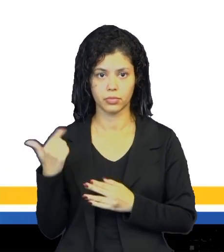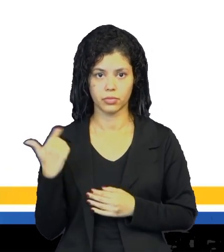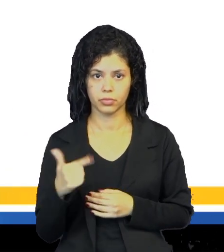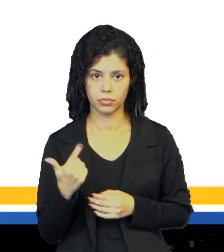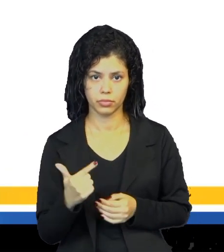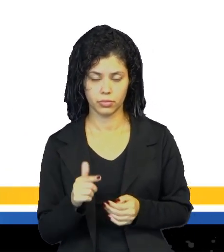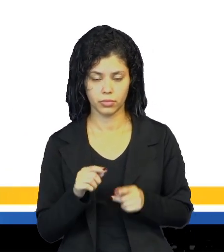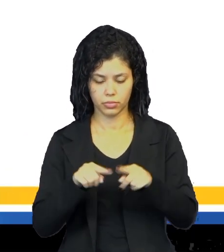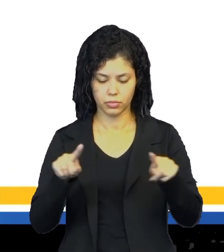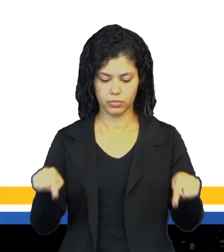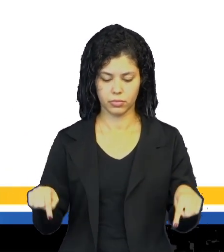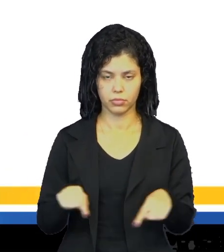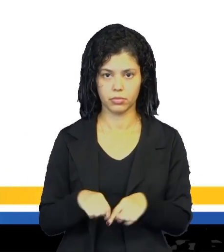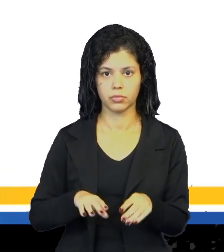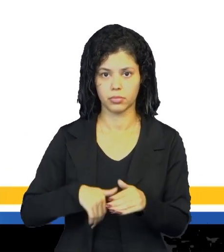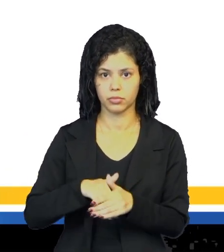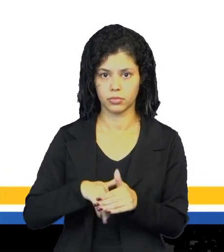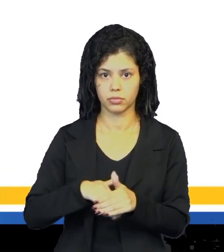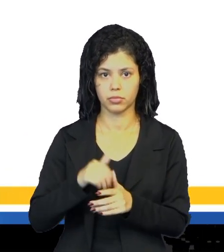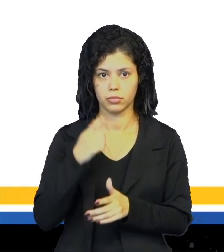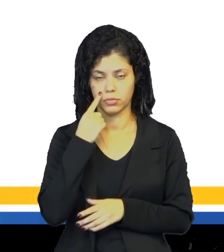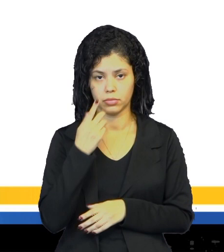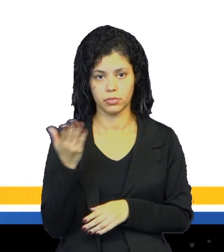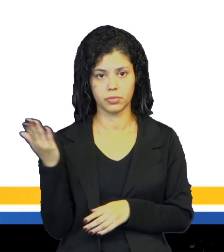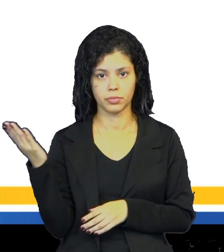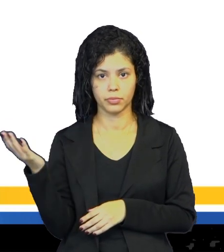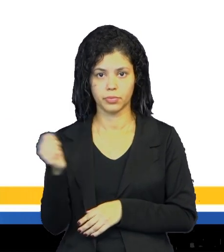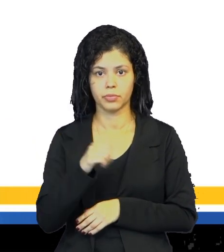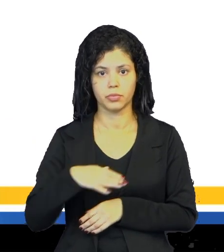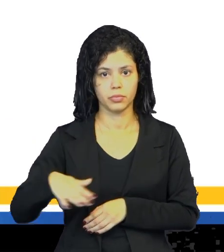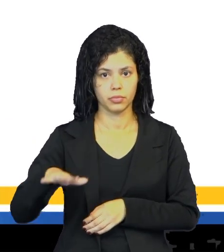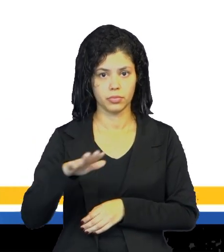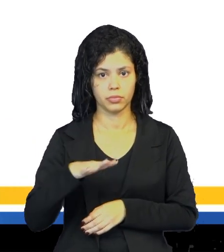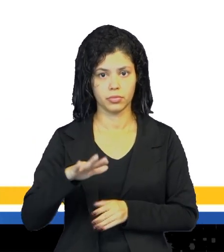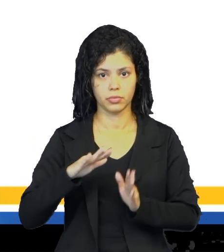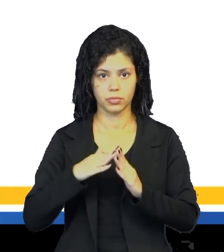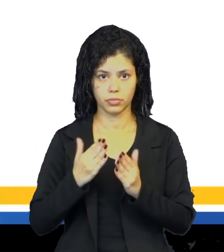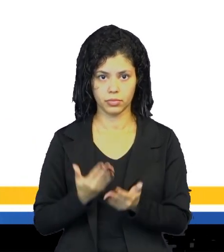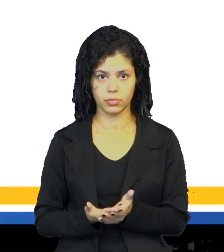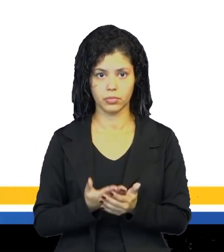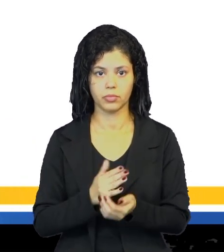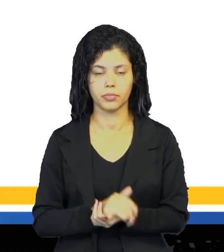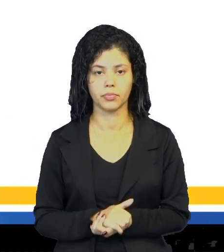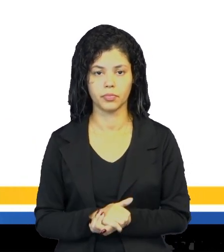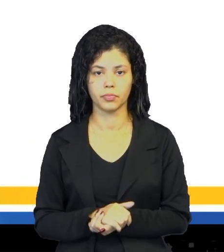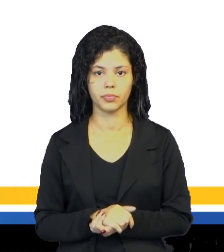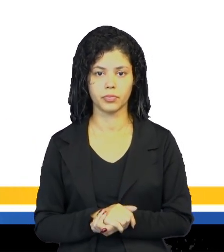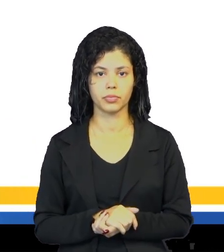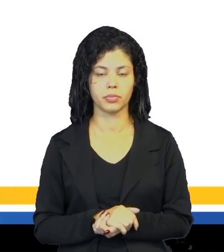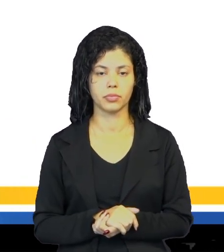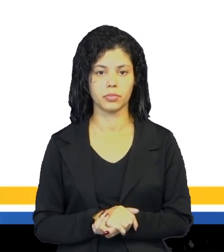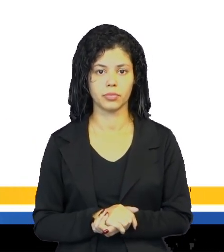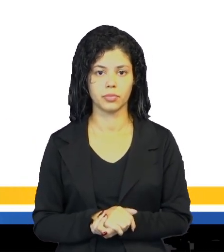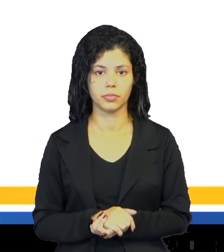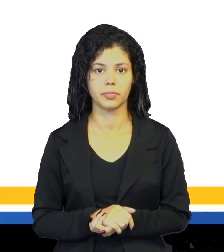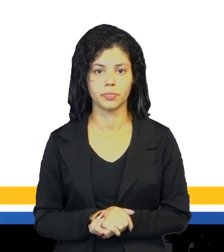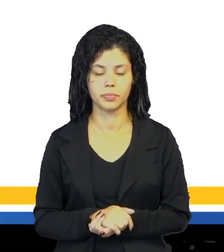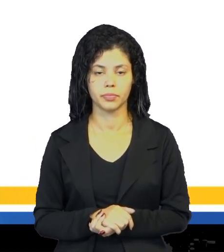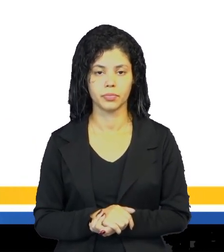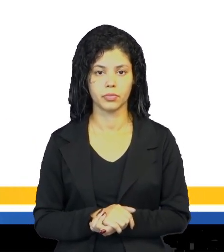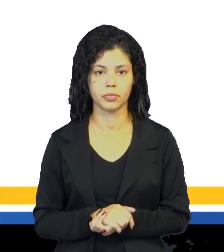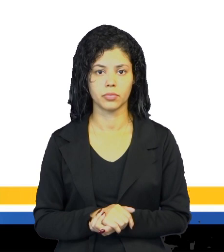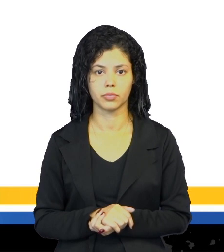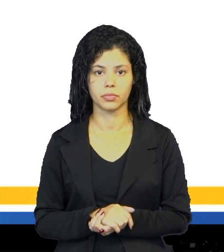quadra ou coisa parecida, nós podemos observar também que é dentro de um contexto escolar. As crianças estão com a bola, né. Estão fazendo uma